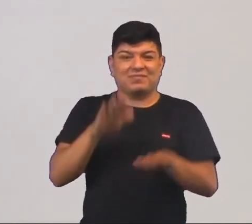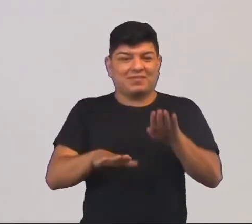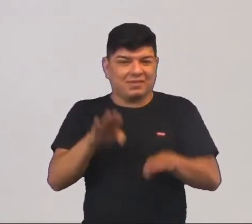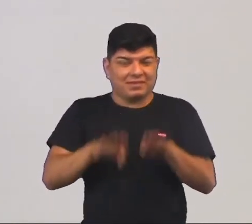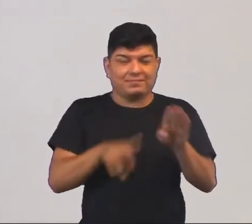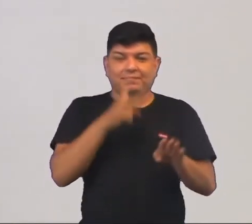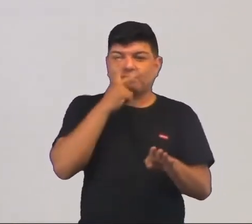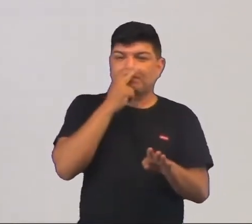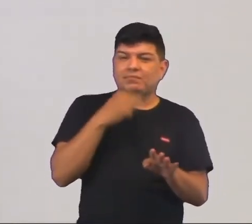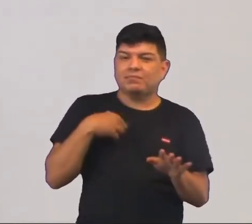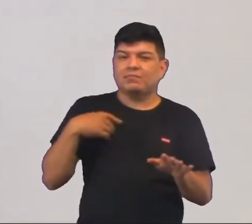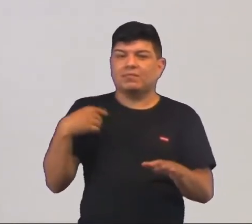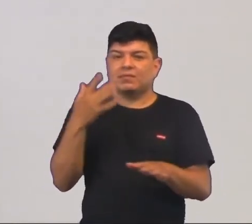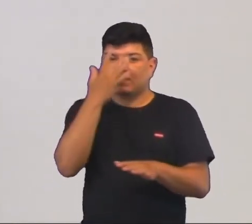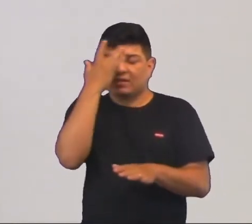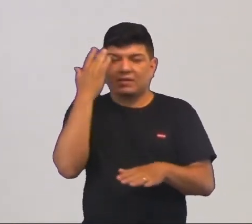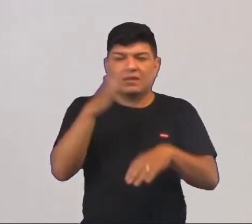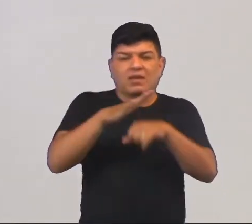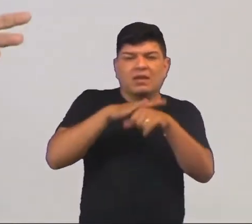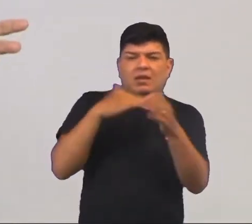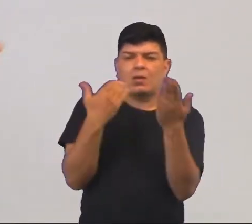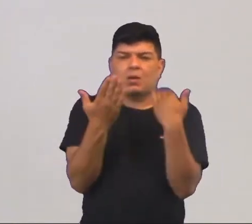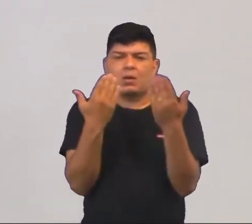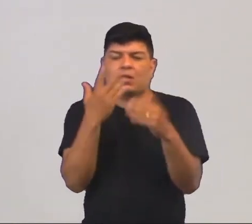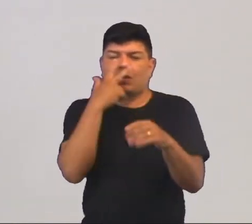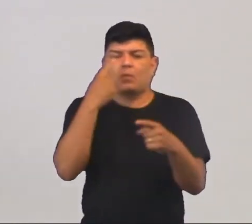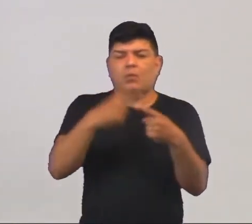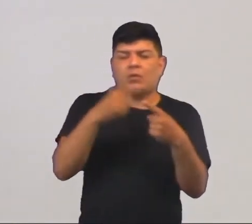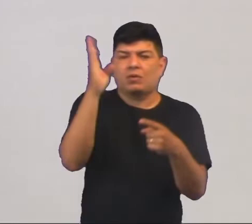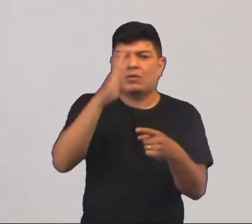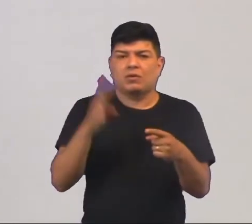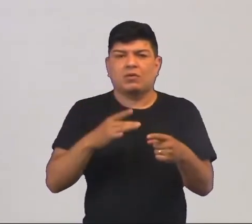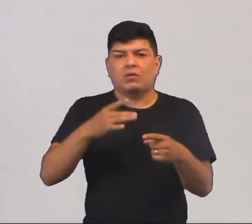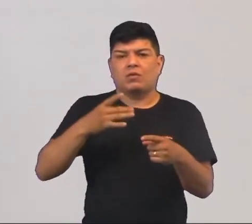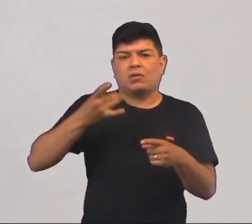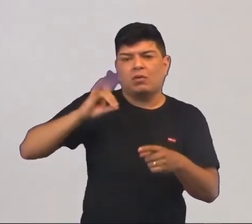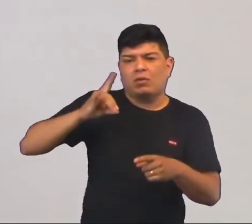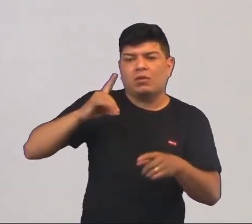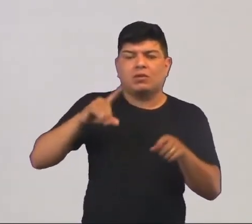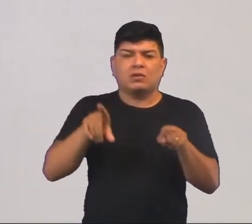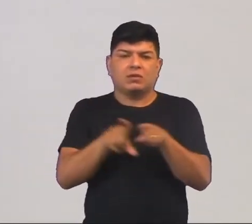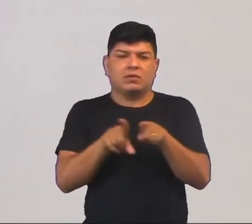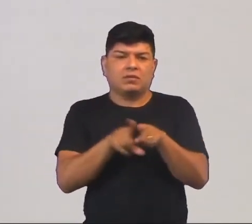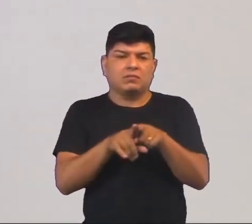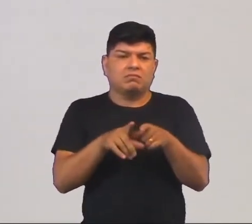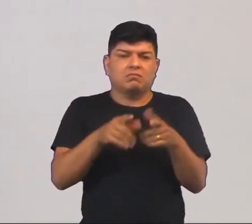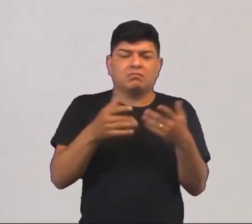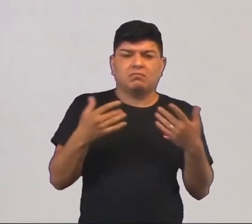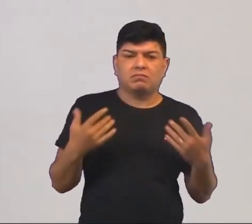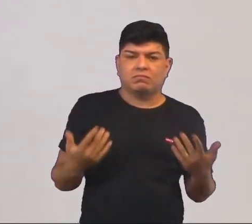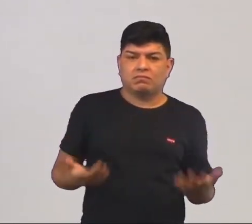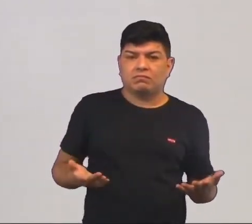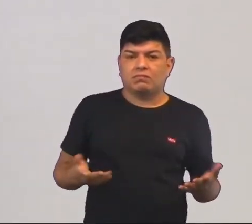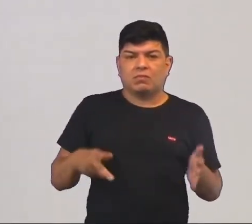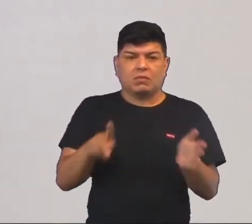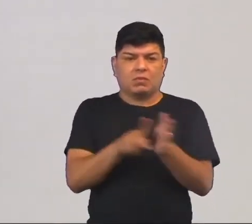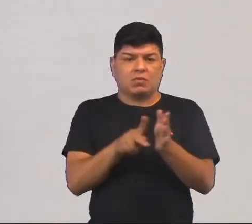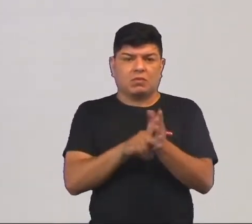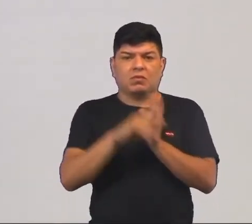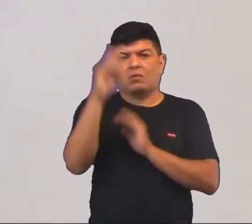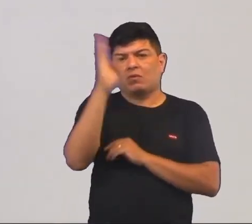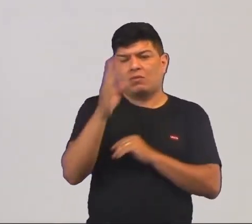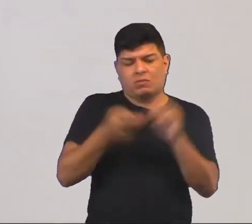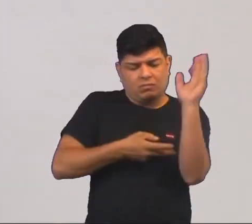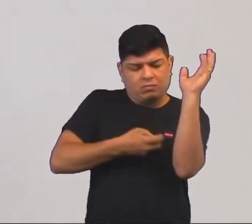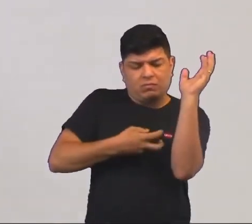questionamento, que muita gente nas conversas diz assim, por que o Brasil, por que a Bolívia, por que isso e aquilo não... O próprio país não